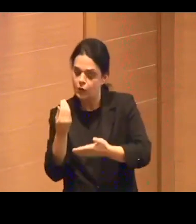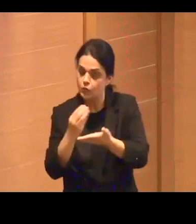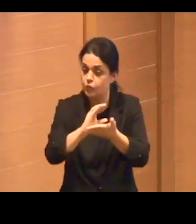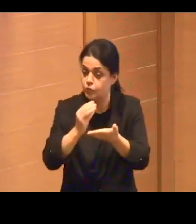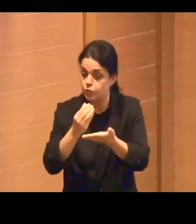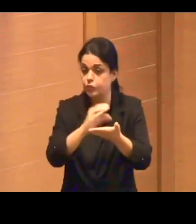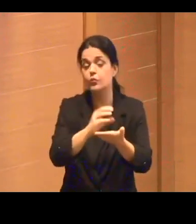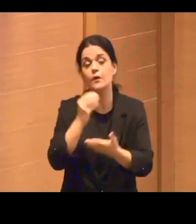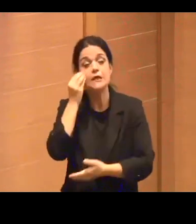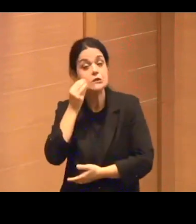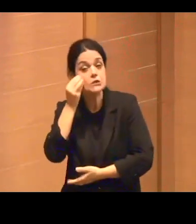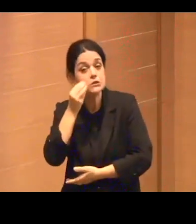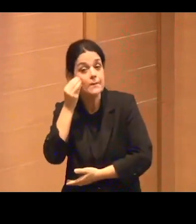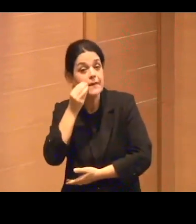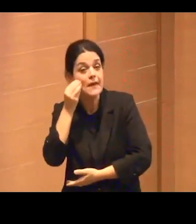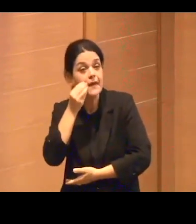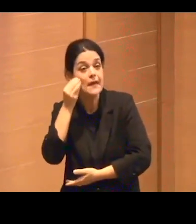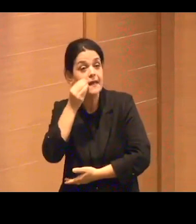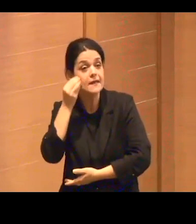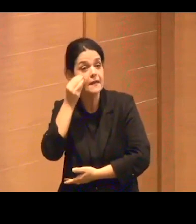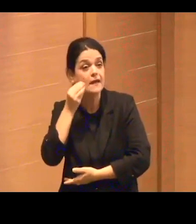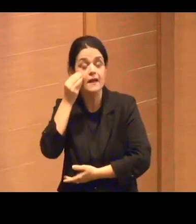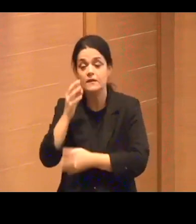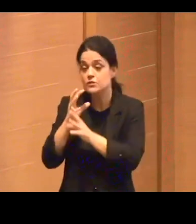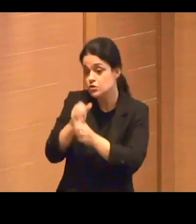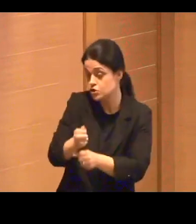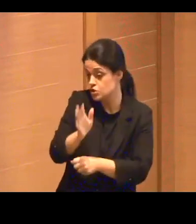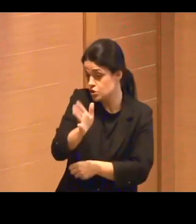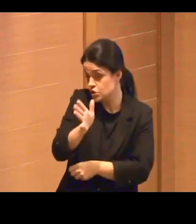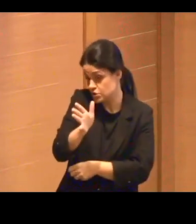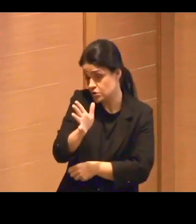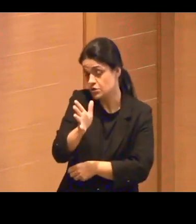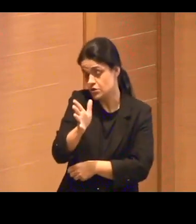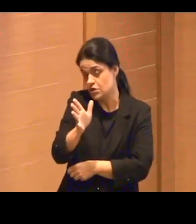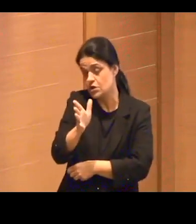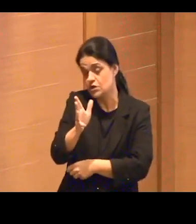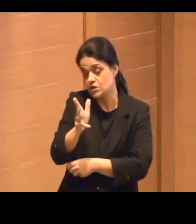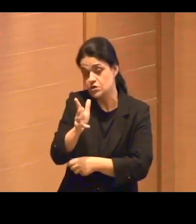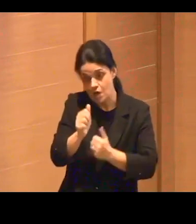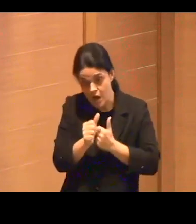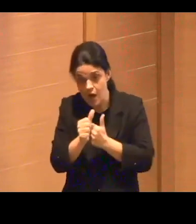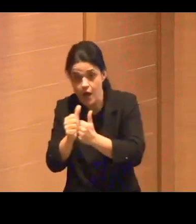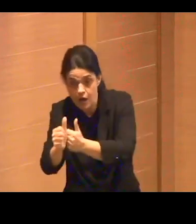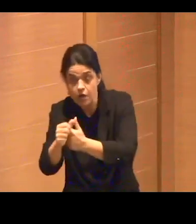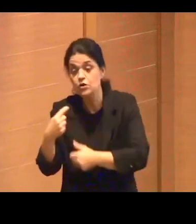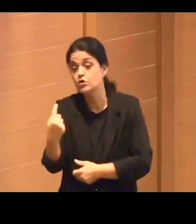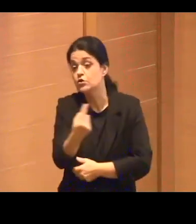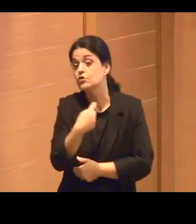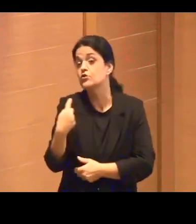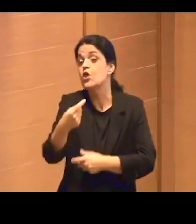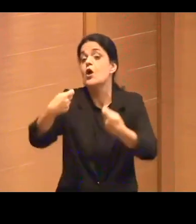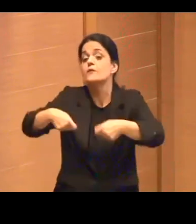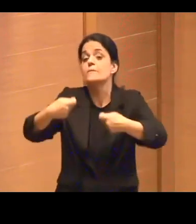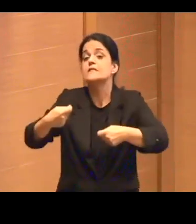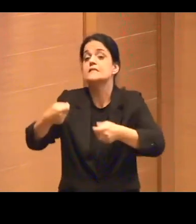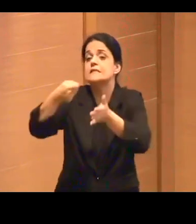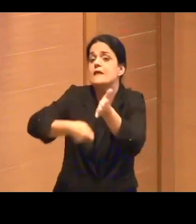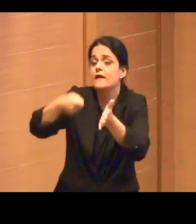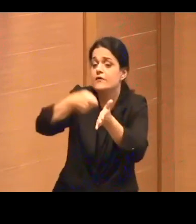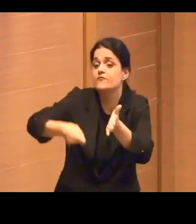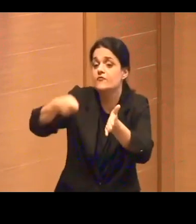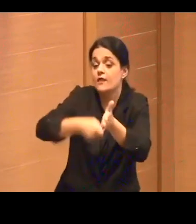experiências, experiências que já estão acompanhando, porque, afinal de contas, nós precisamos enfrentar o